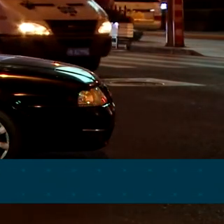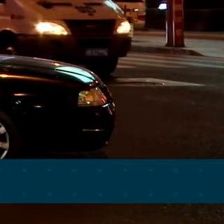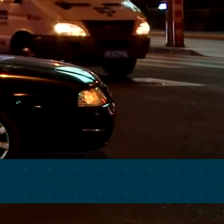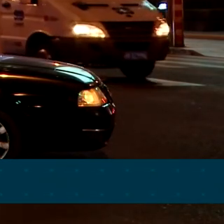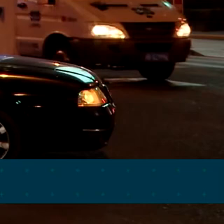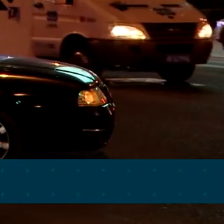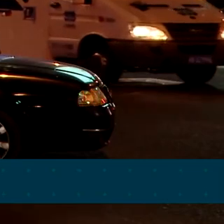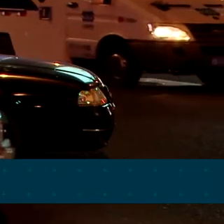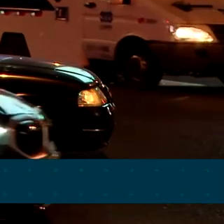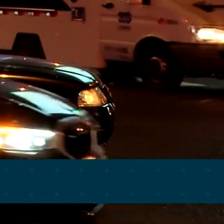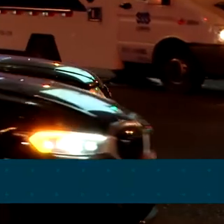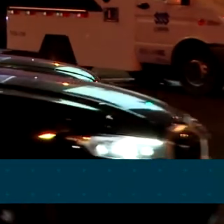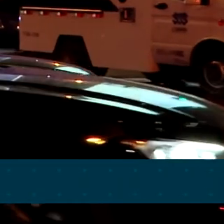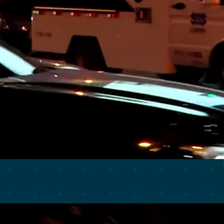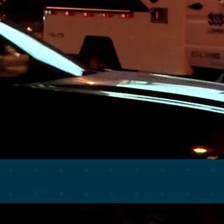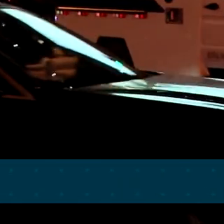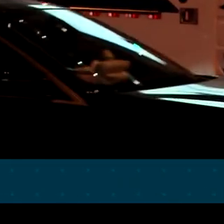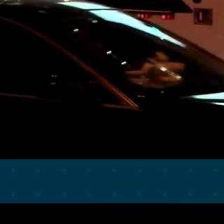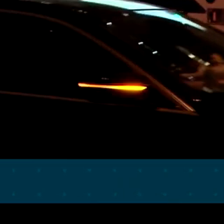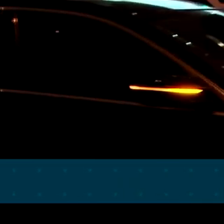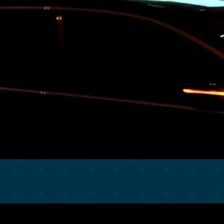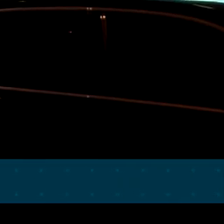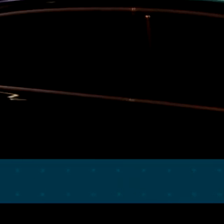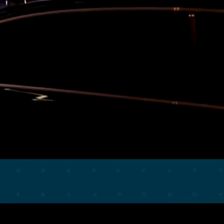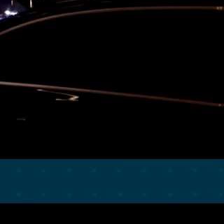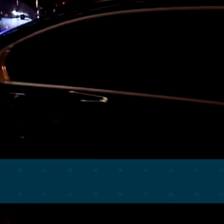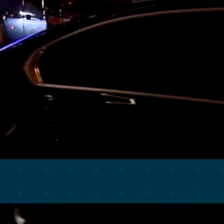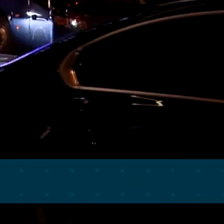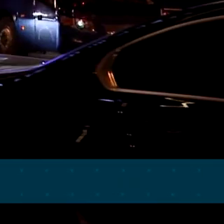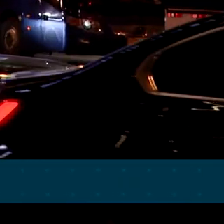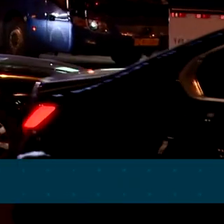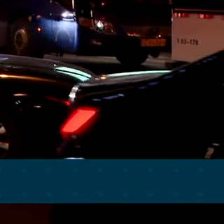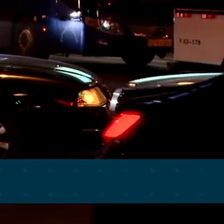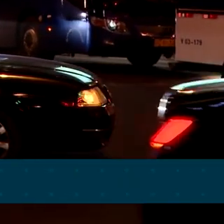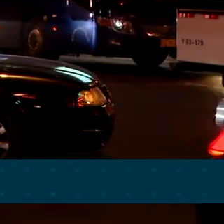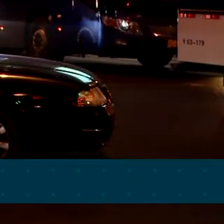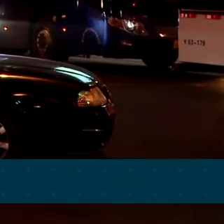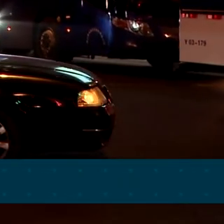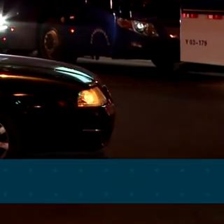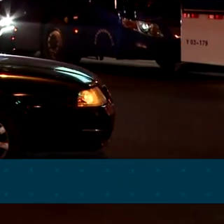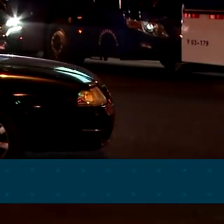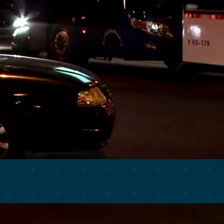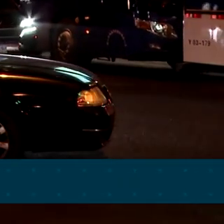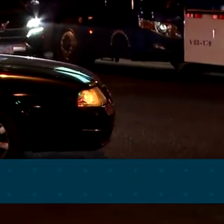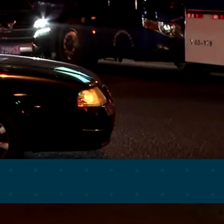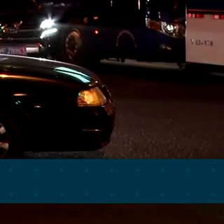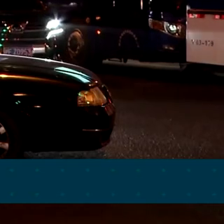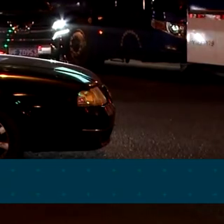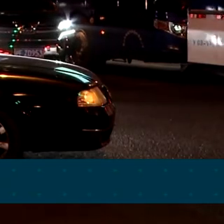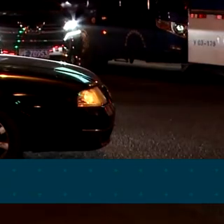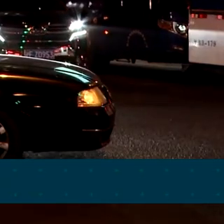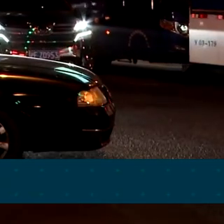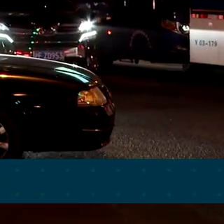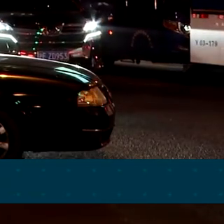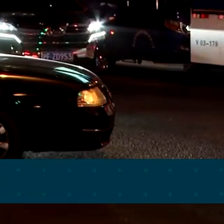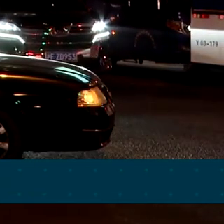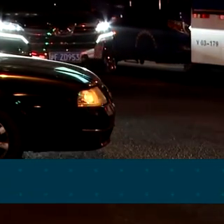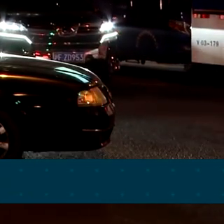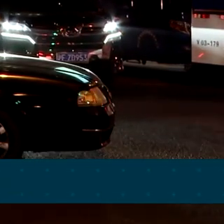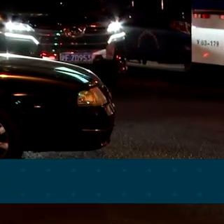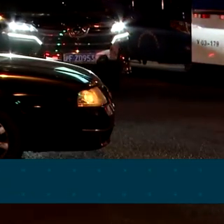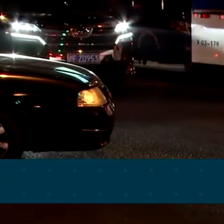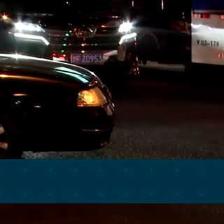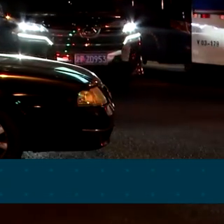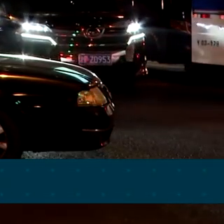o banco financia projetos de infraestrutura e de desenvolvimento sustentável, públicos ou privados, nos países membros do